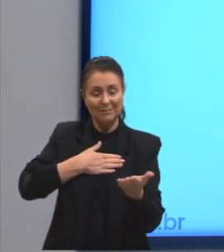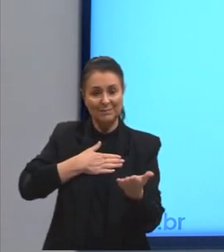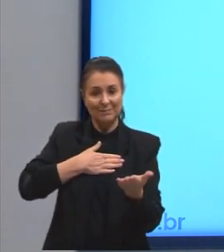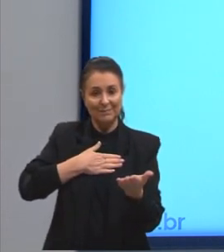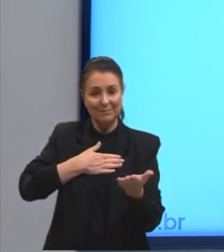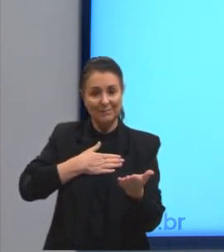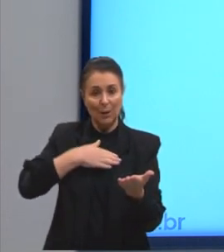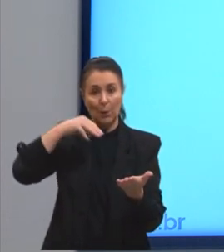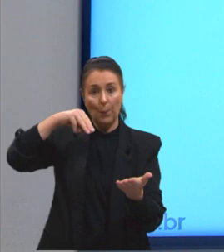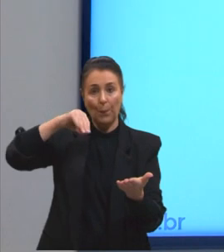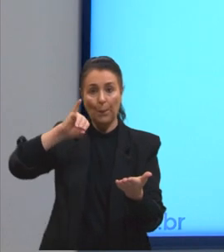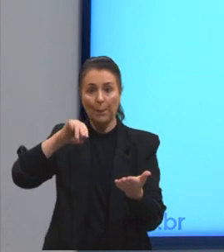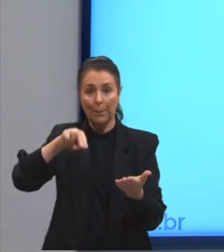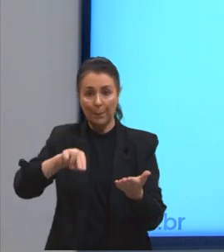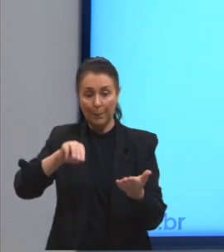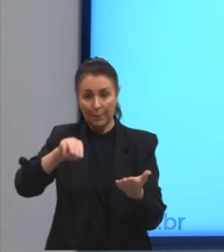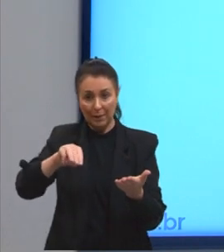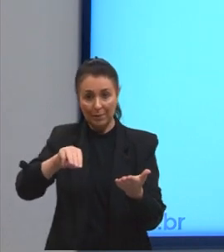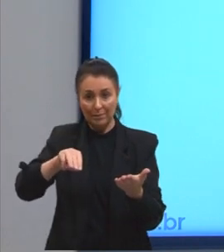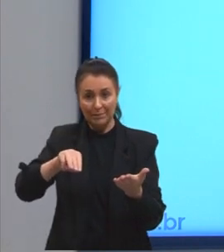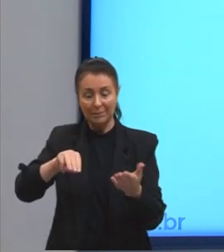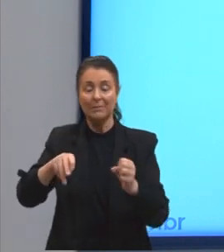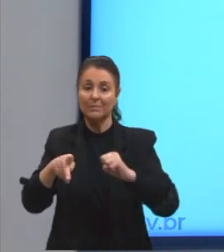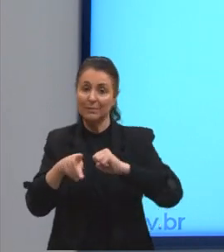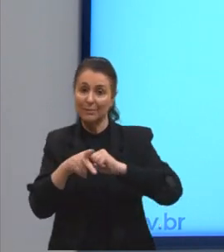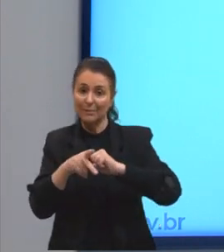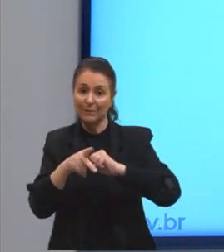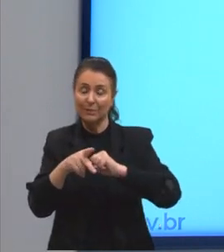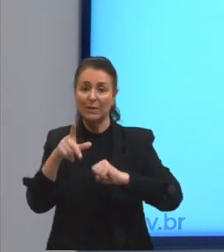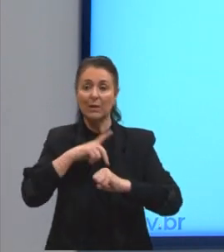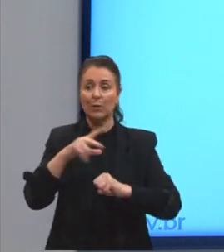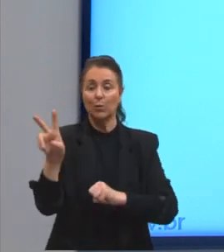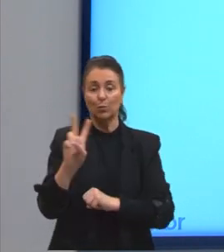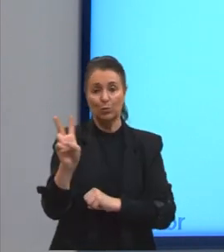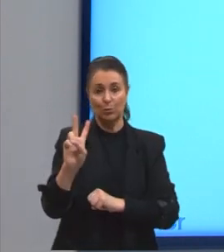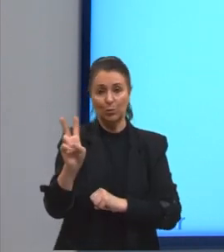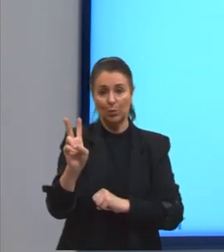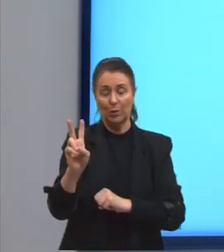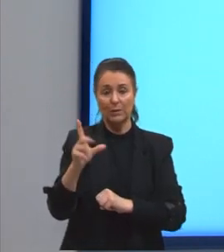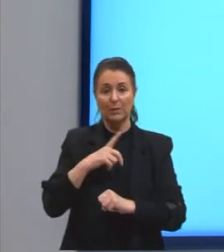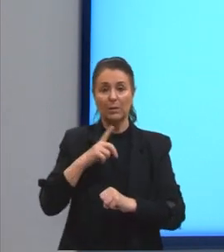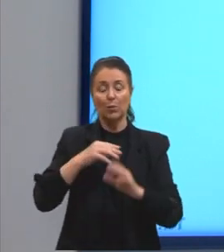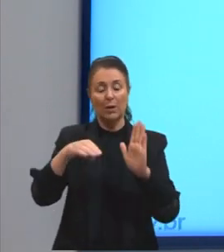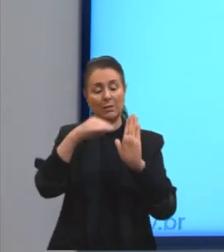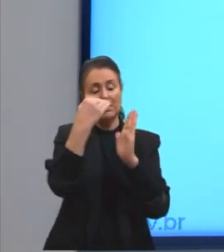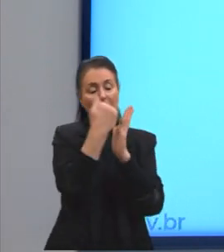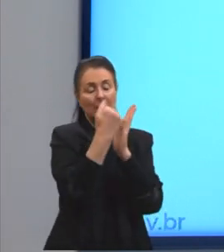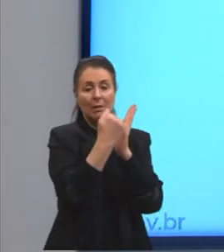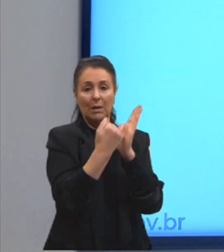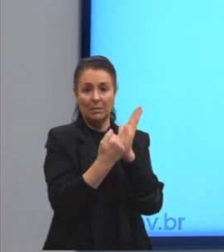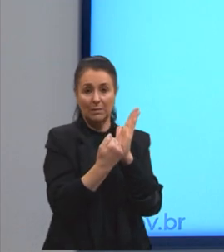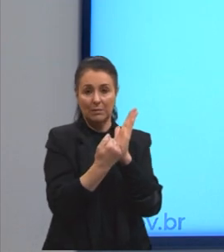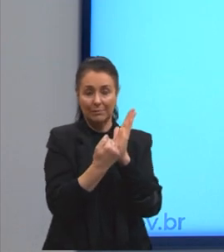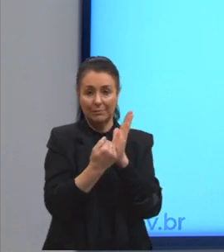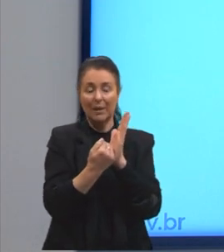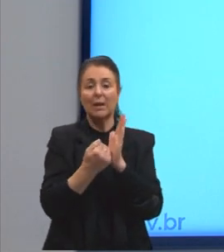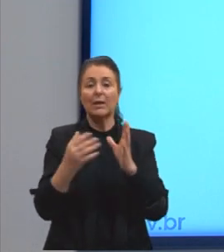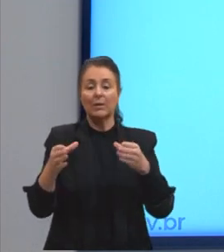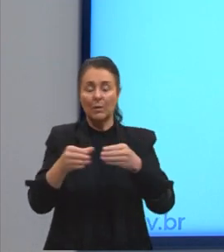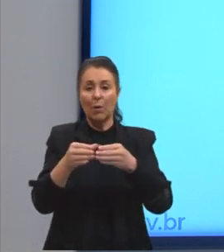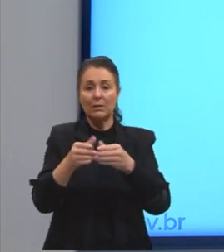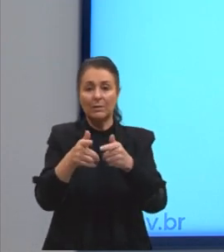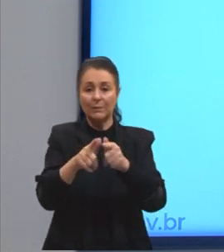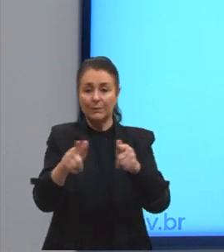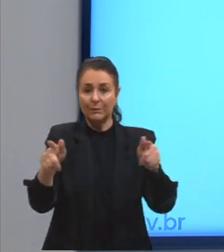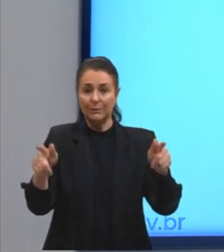é um pronome. Então, aqui a gente tem as duas classes gramaticais, as duas